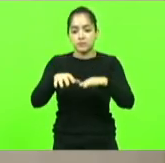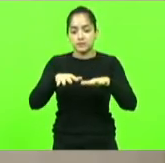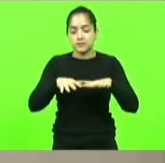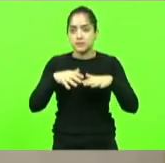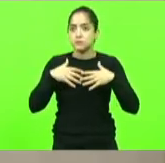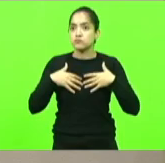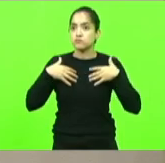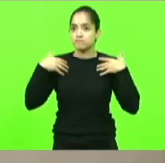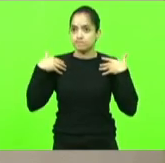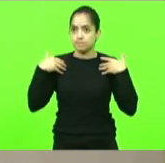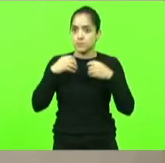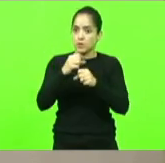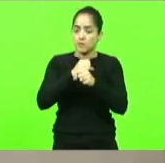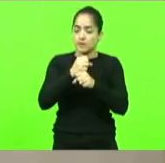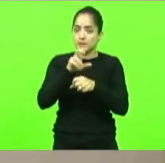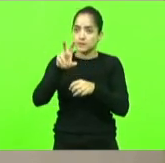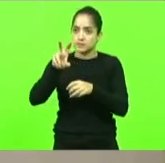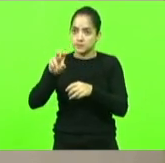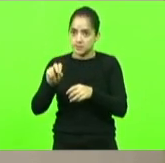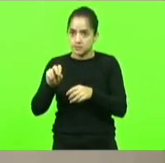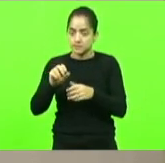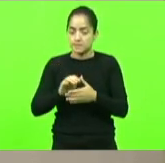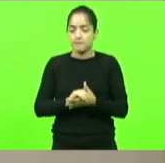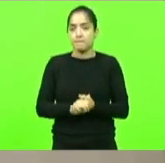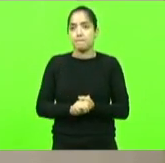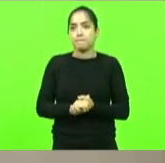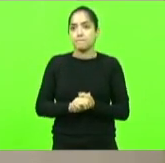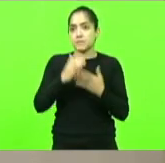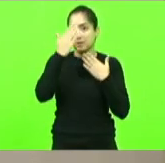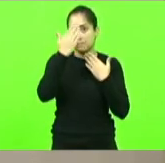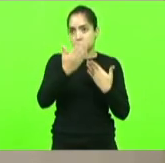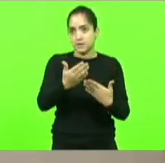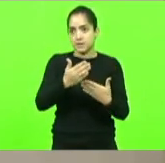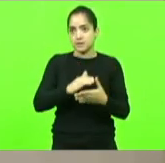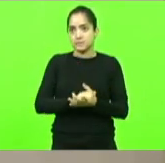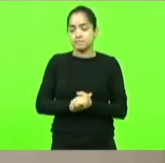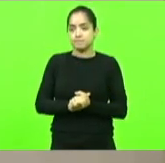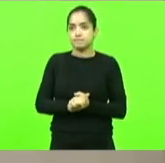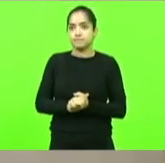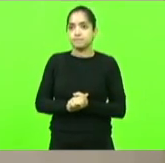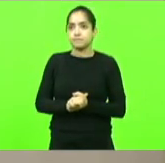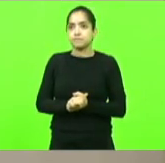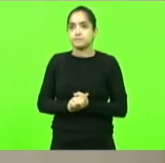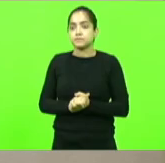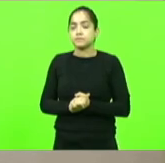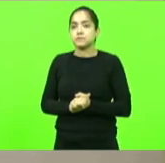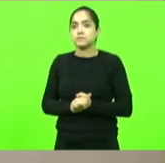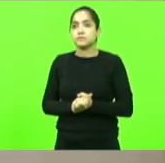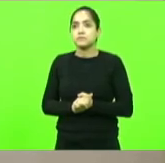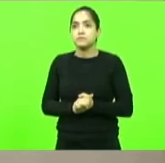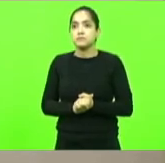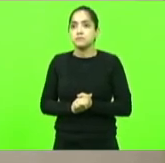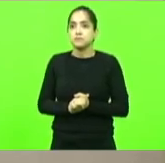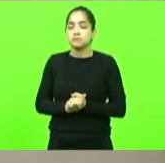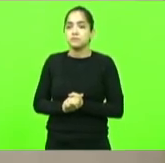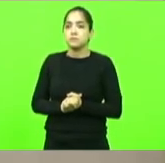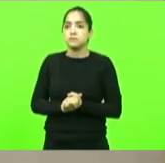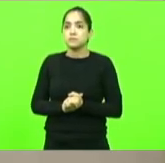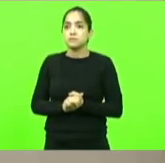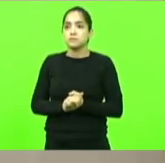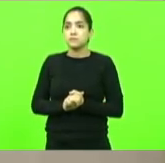em homenagem a 50 anos da Ossesc obrigado deputado Sopelza pelas palavras e pela e pela consideração